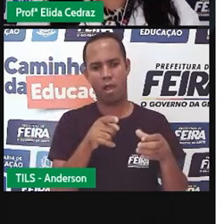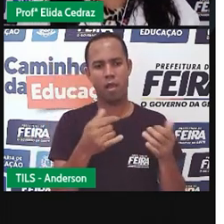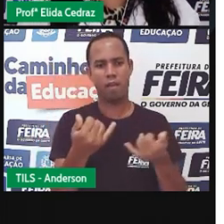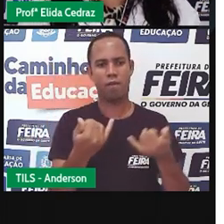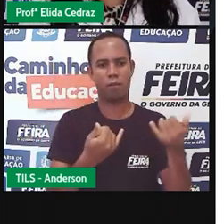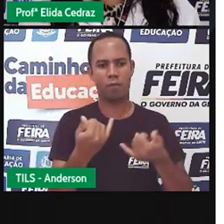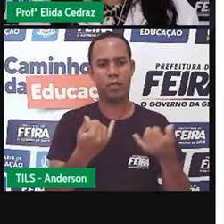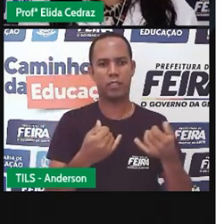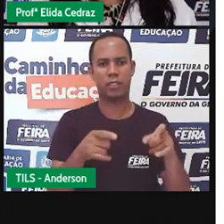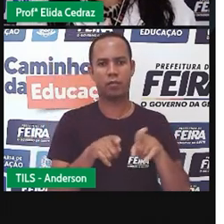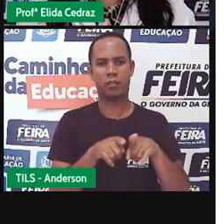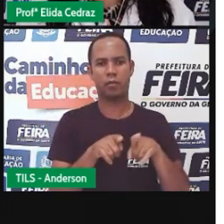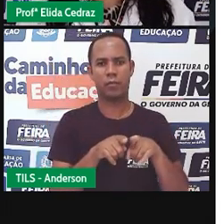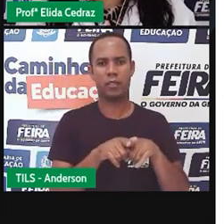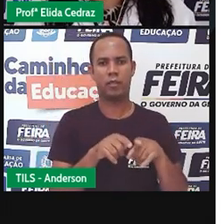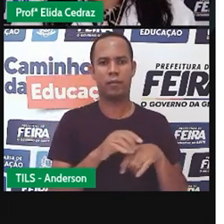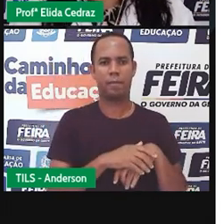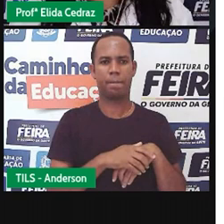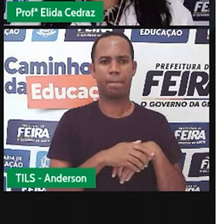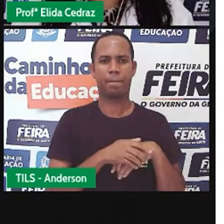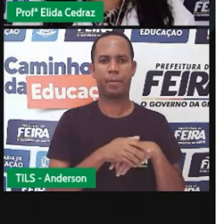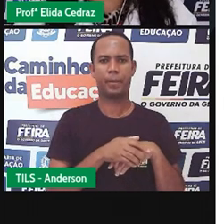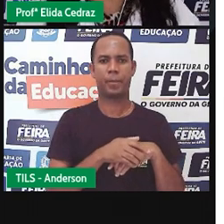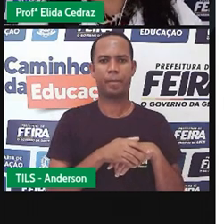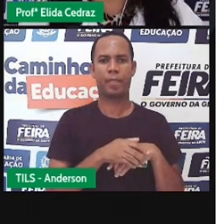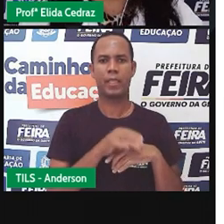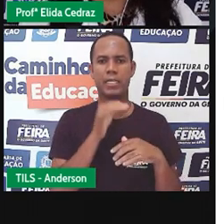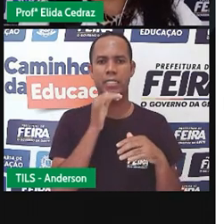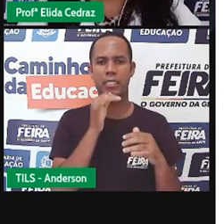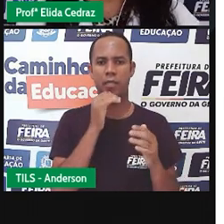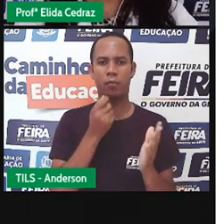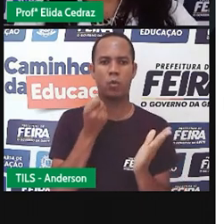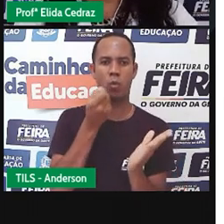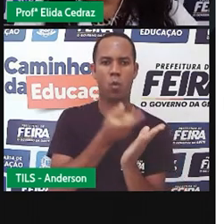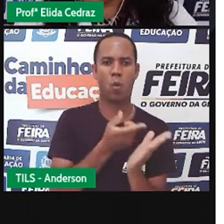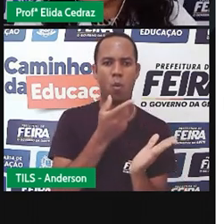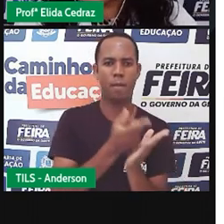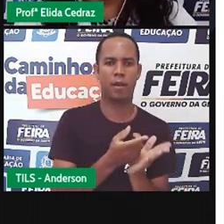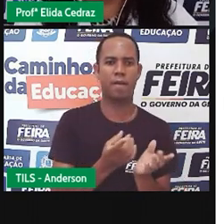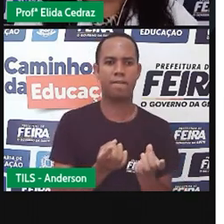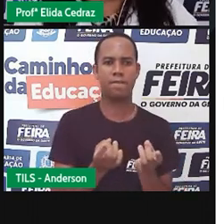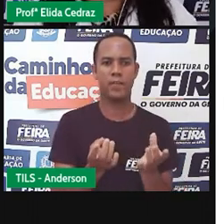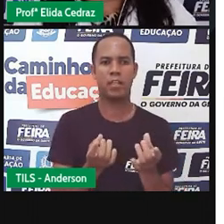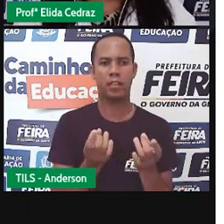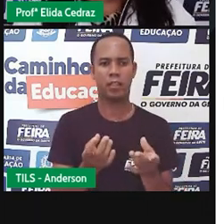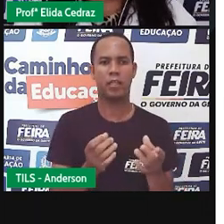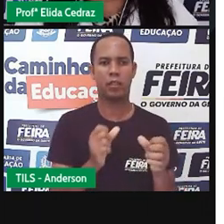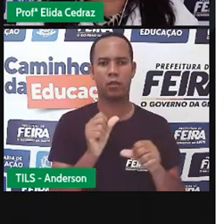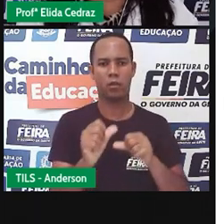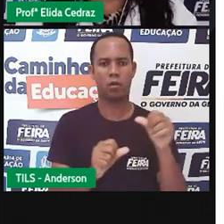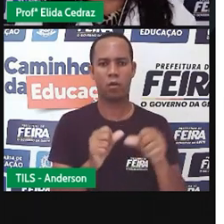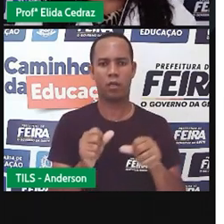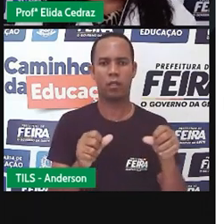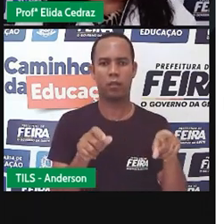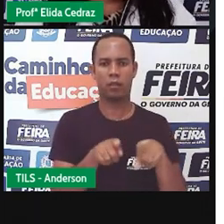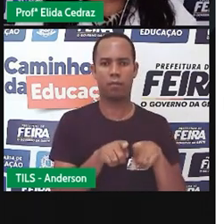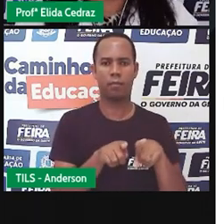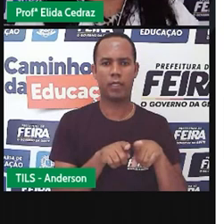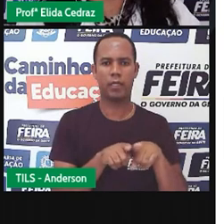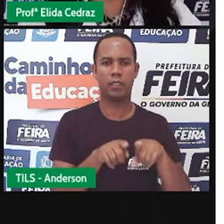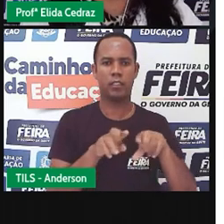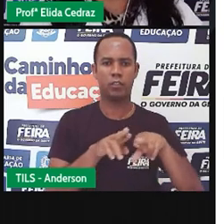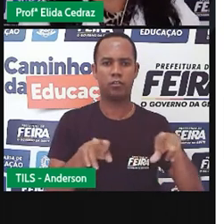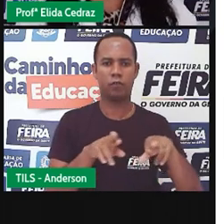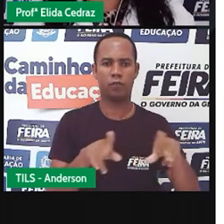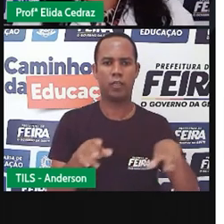você tem a oportunidade de compra, venda e troca de bens e serviços